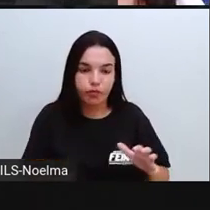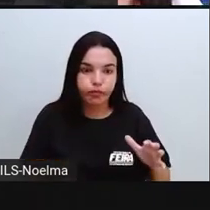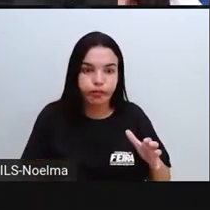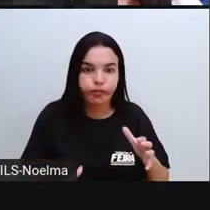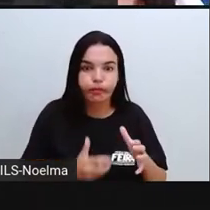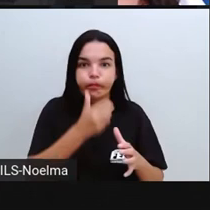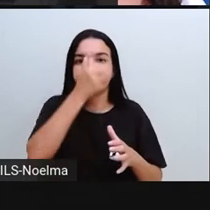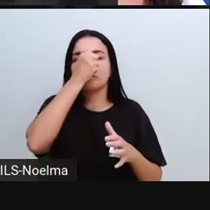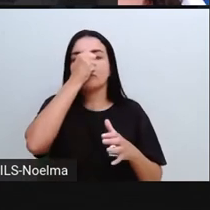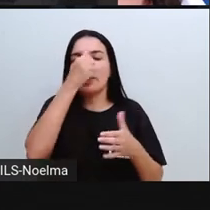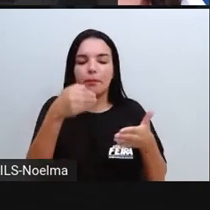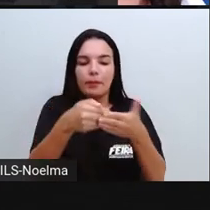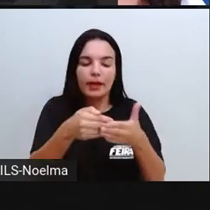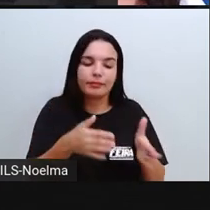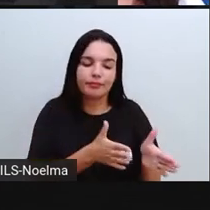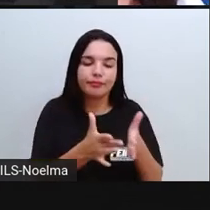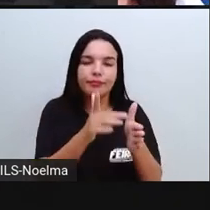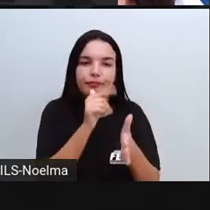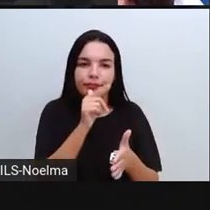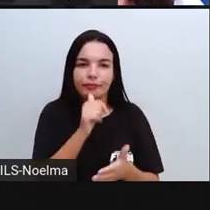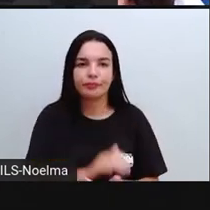inundadas, certo?